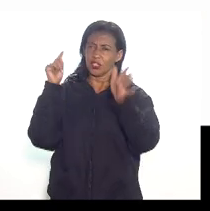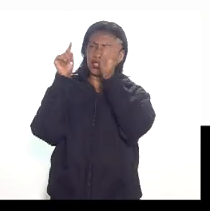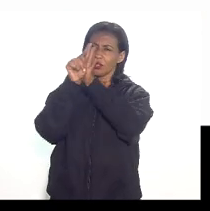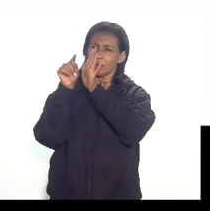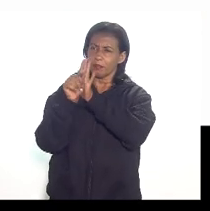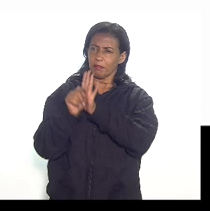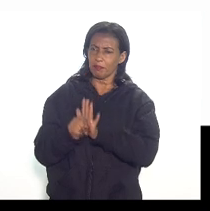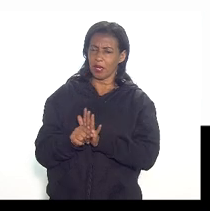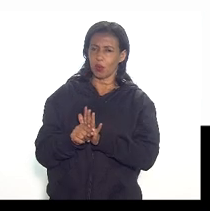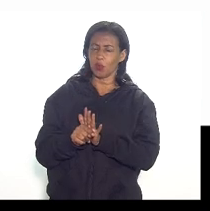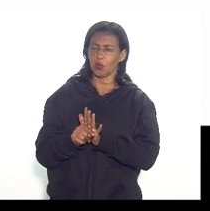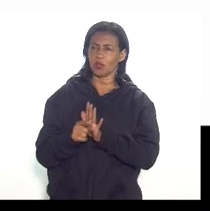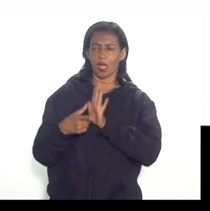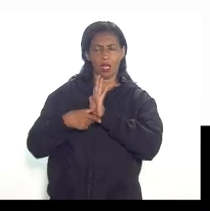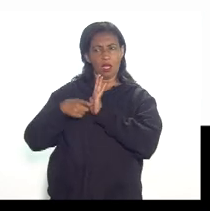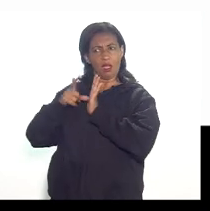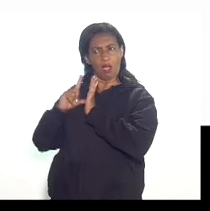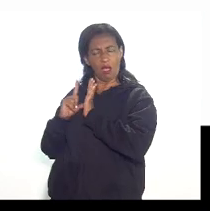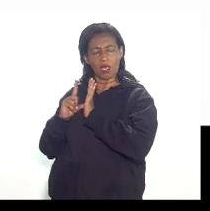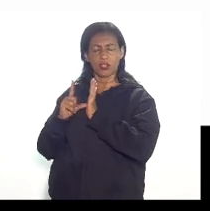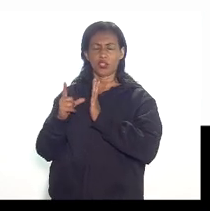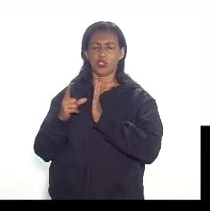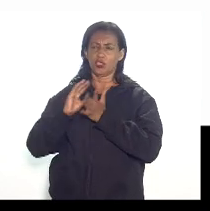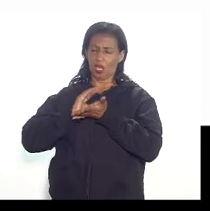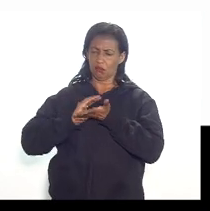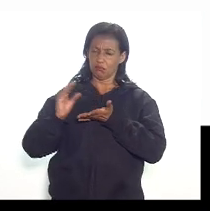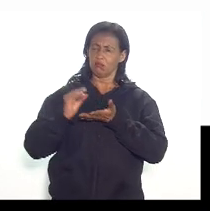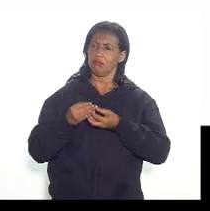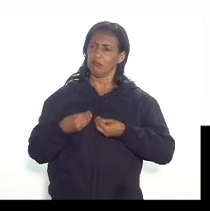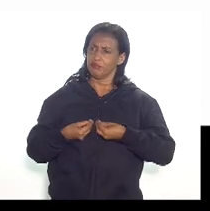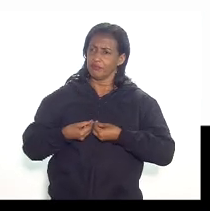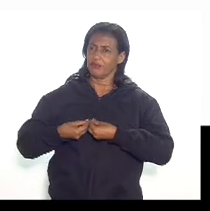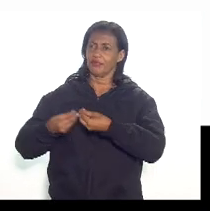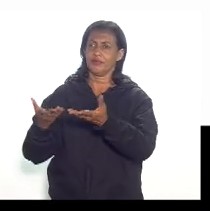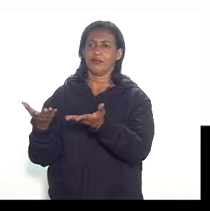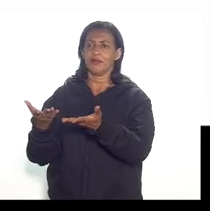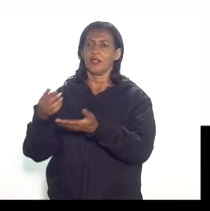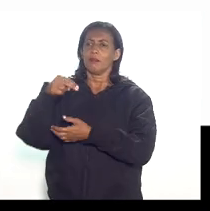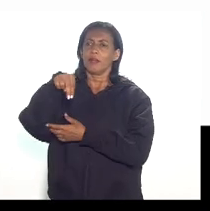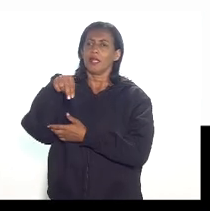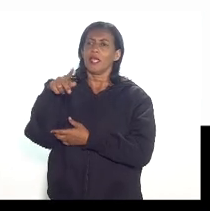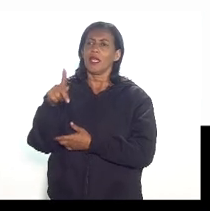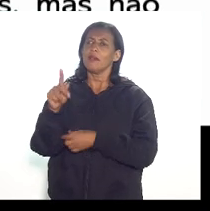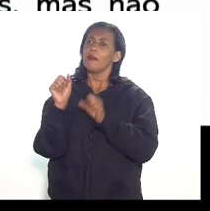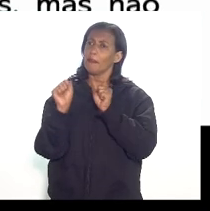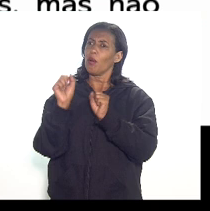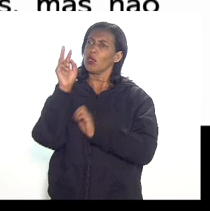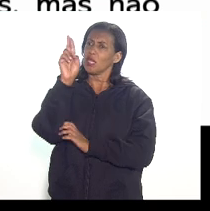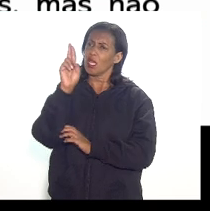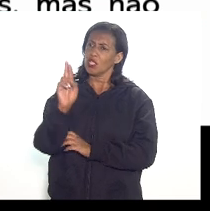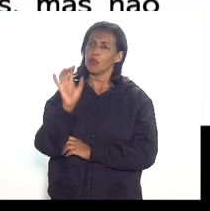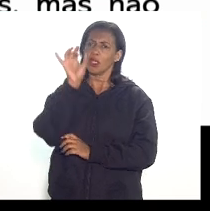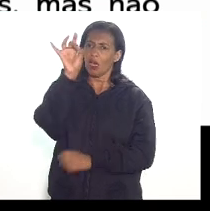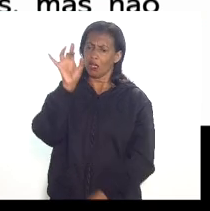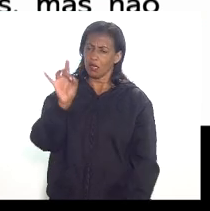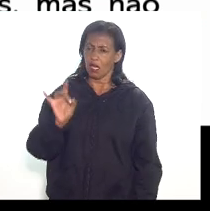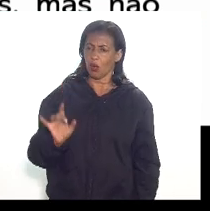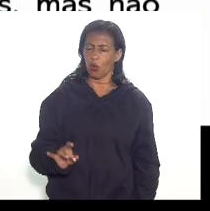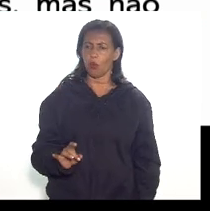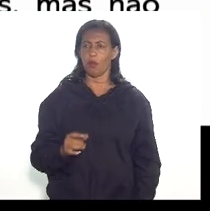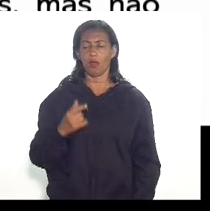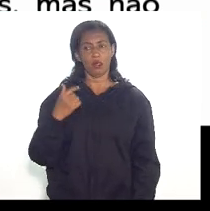direta antecipadamente para poder até facilitar que a ANP possa respondê-las e aí